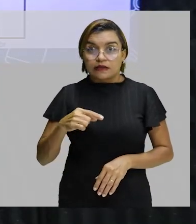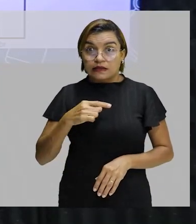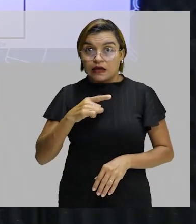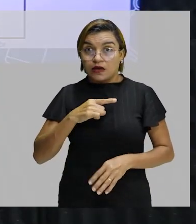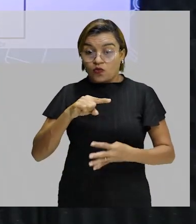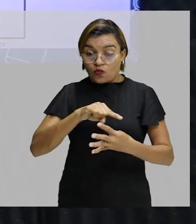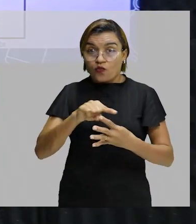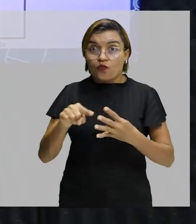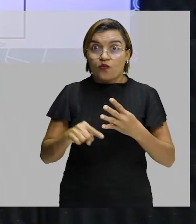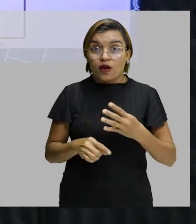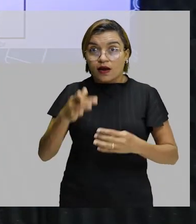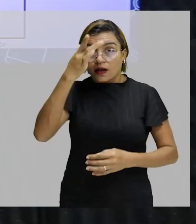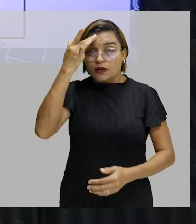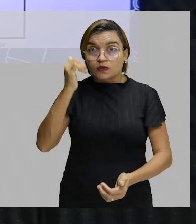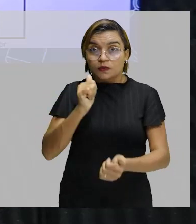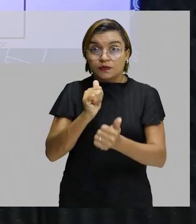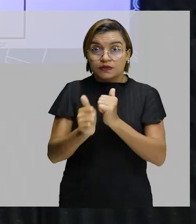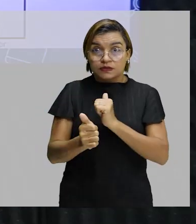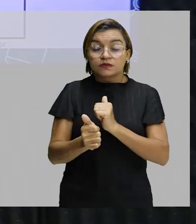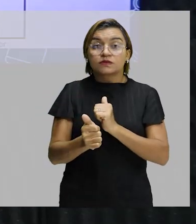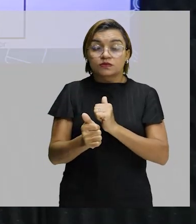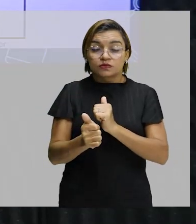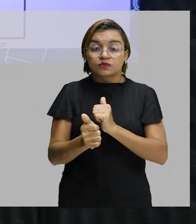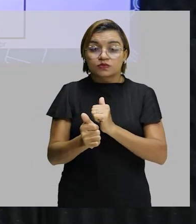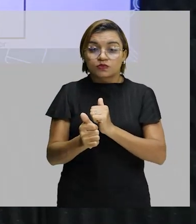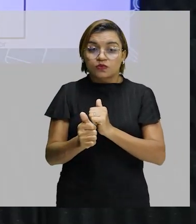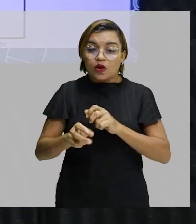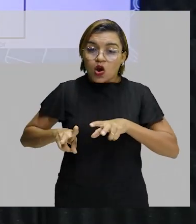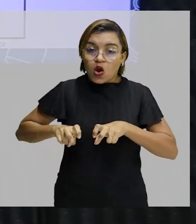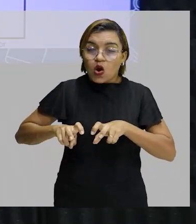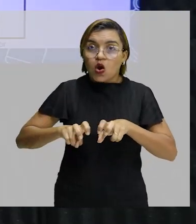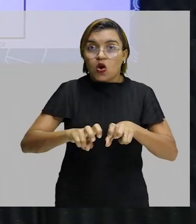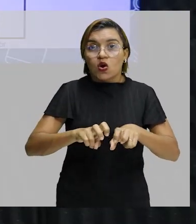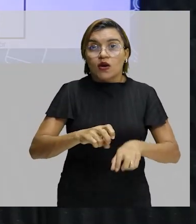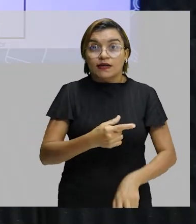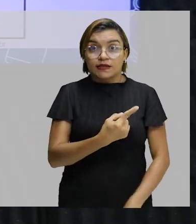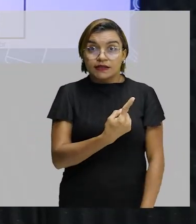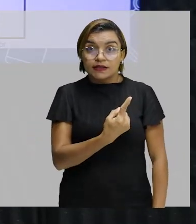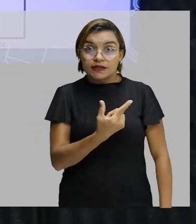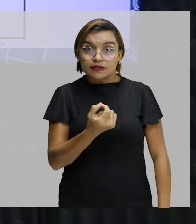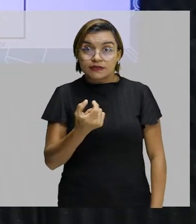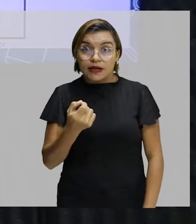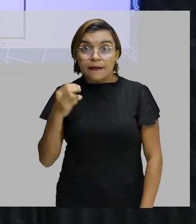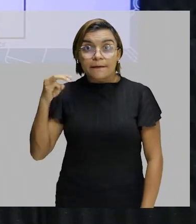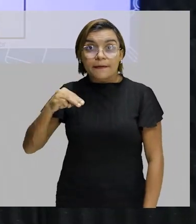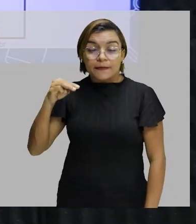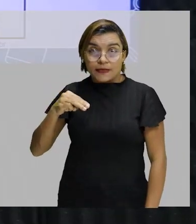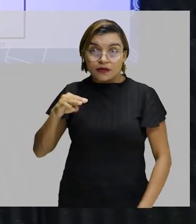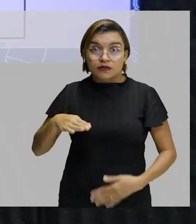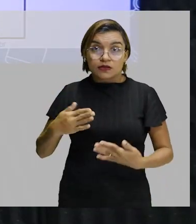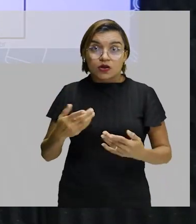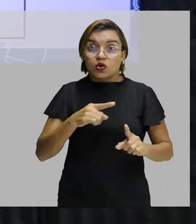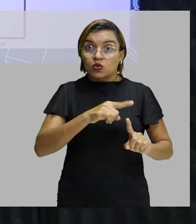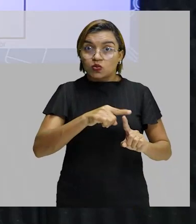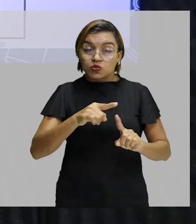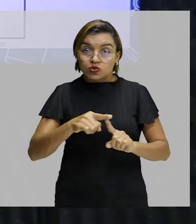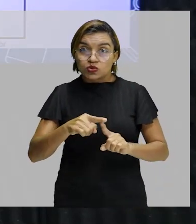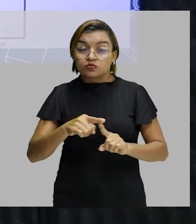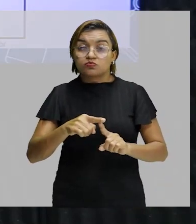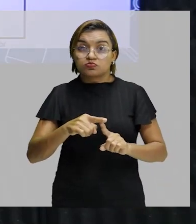4 atletas, cada atleta corre a distância de 100 m. Então, essa prova tem um total de